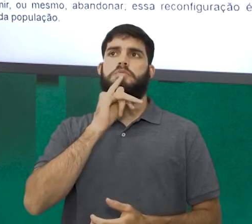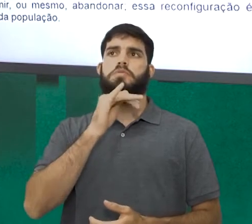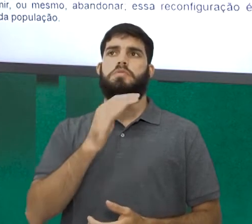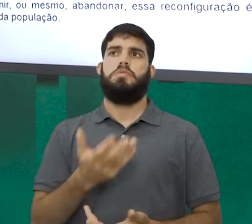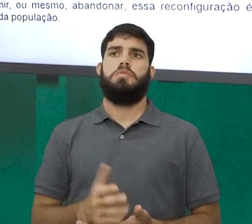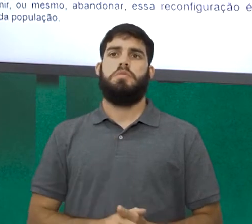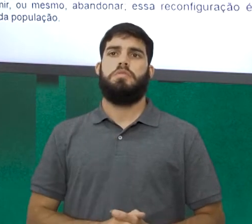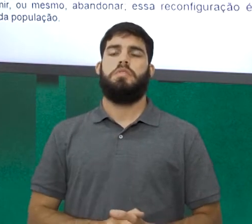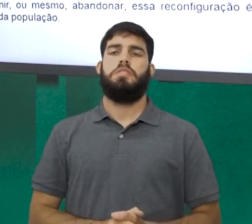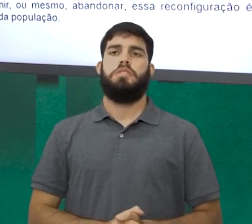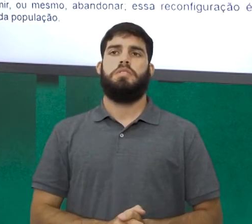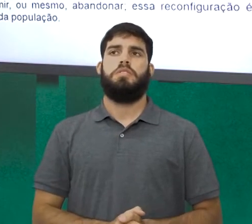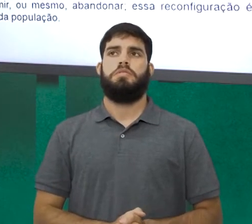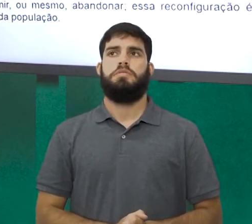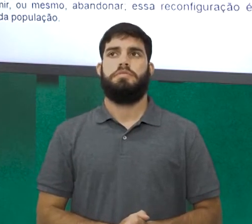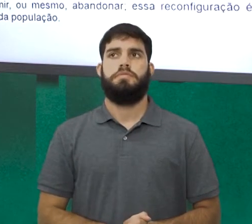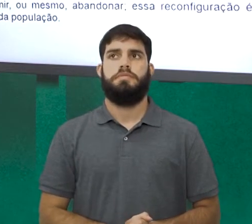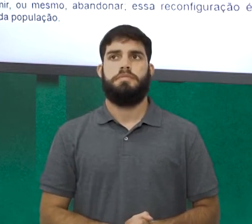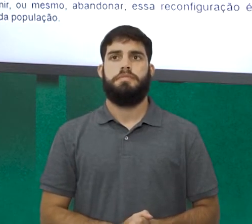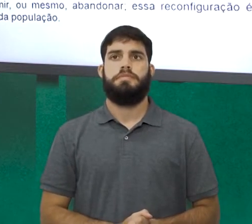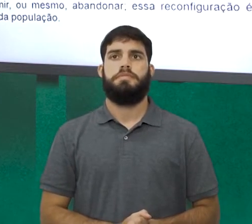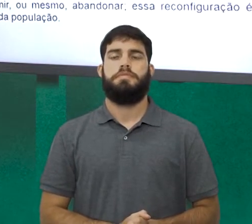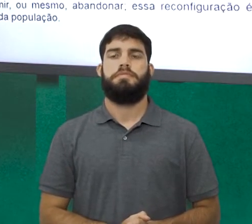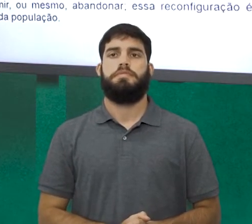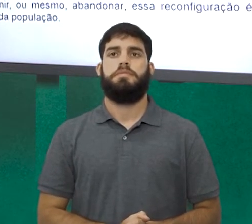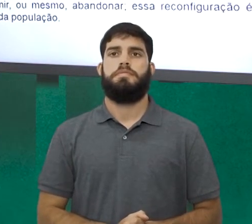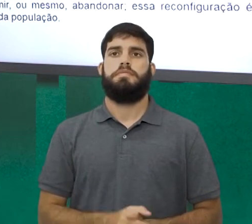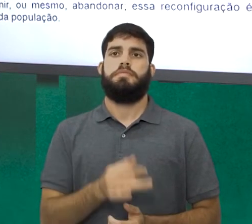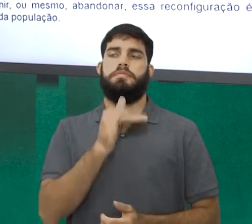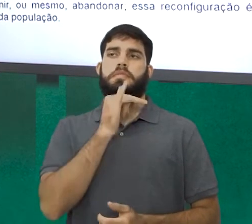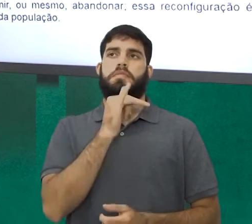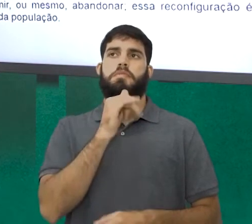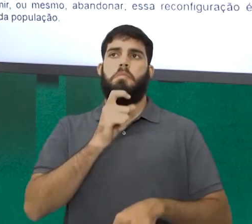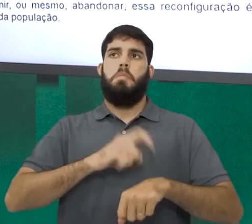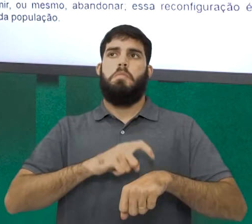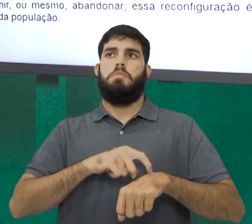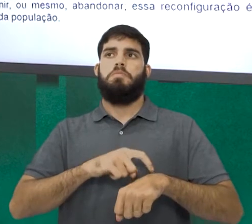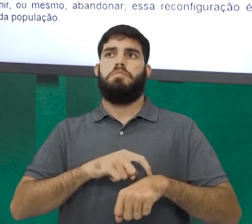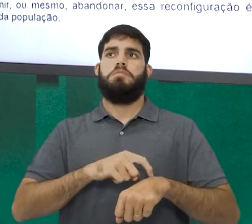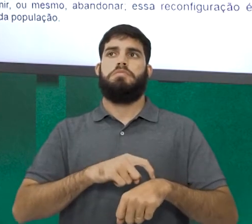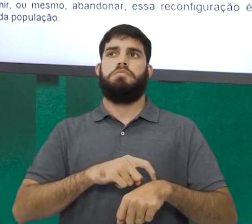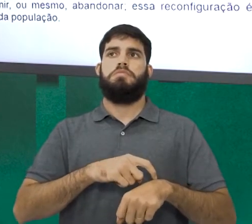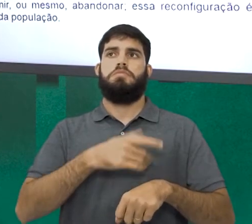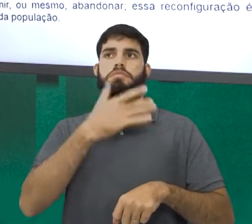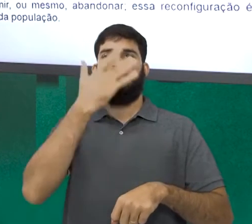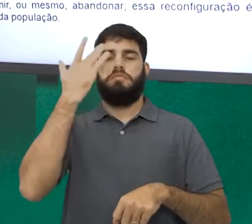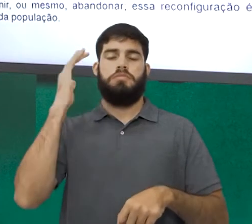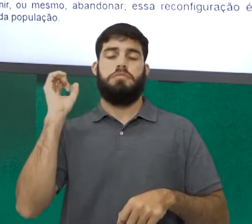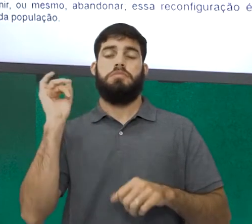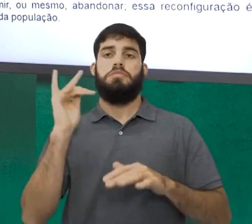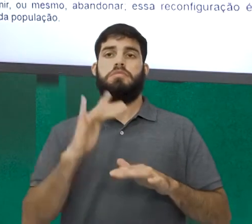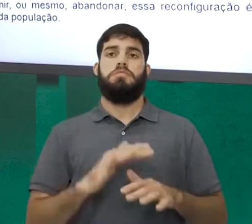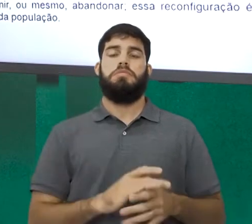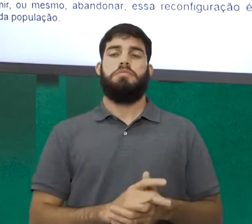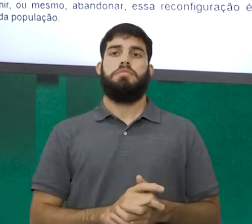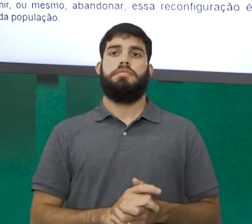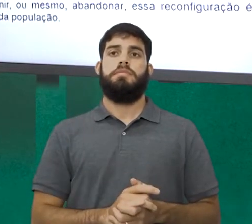me veio à mente. Falava-se no período inicial da colonização, um pouco depois de iniciado, que